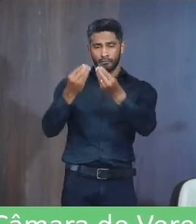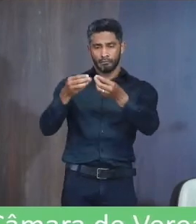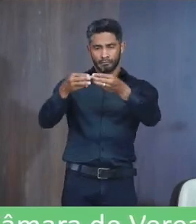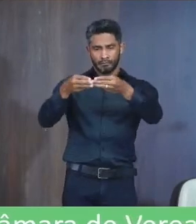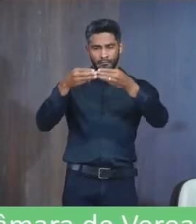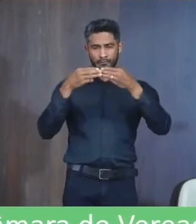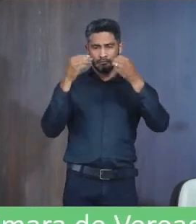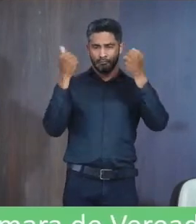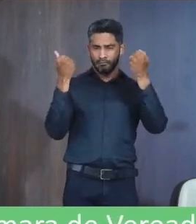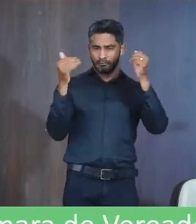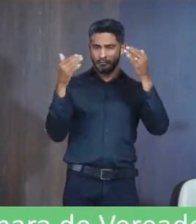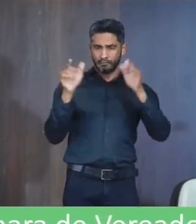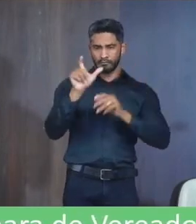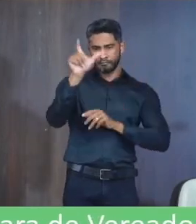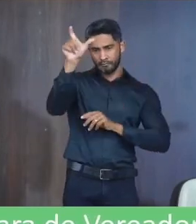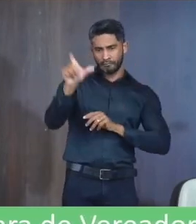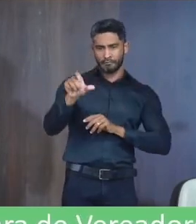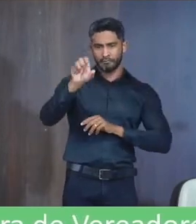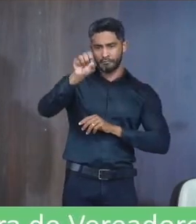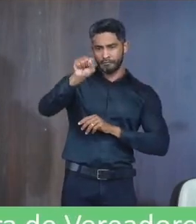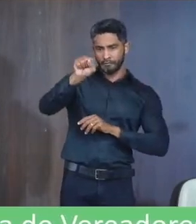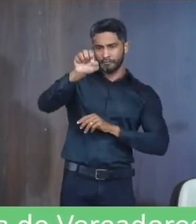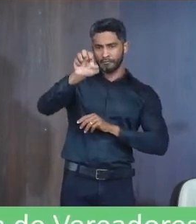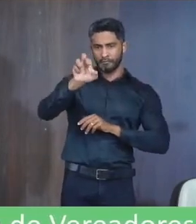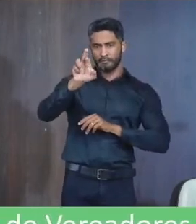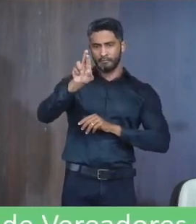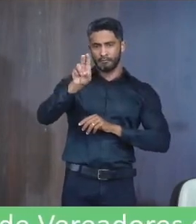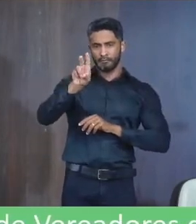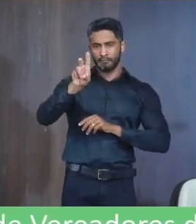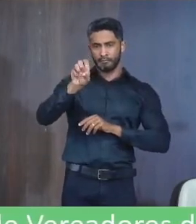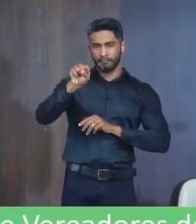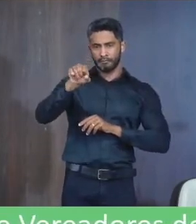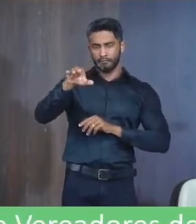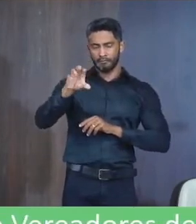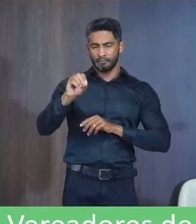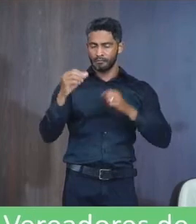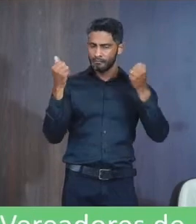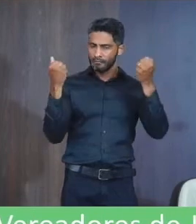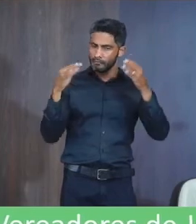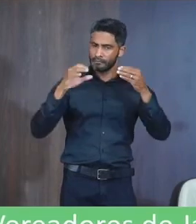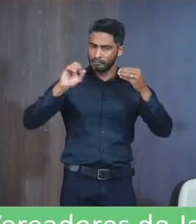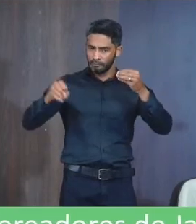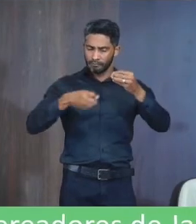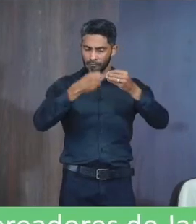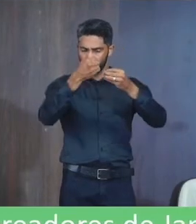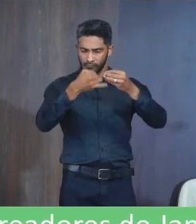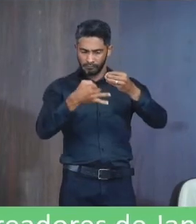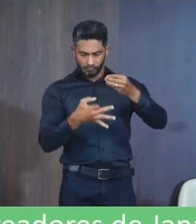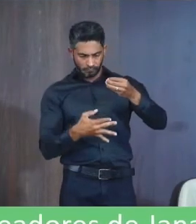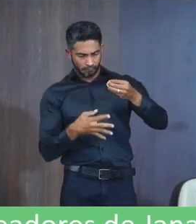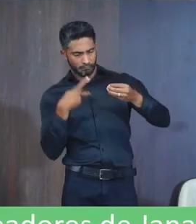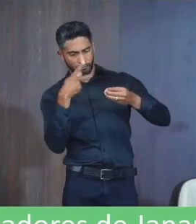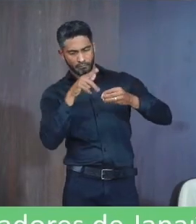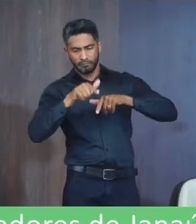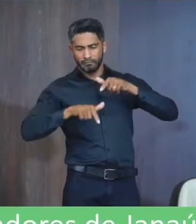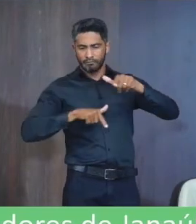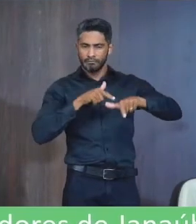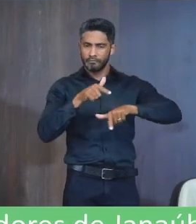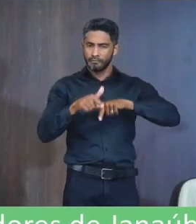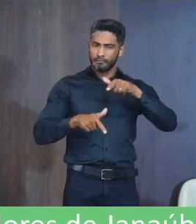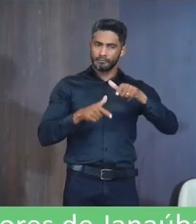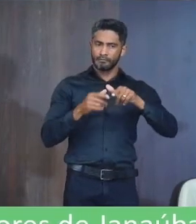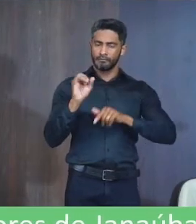moção Com voz de aplauso Ao senhor Sérgio Aparecido Rodrigues Novaes Os aplausos Justifica Pelo seu serviço Prestado